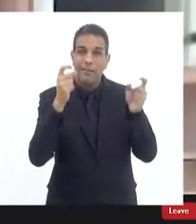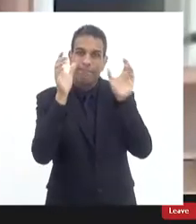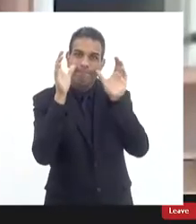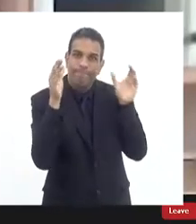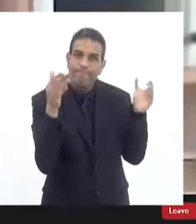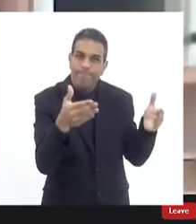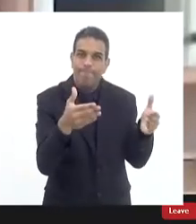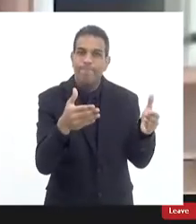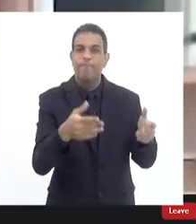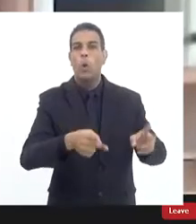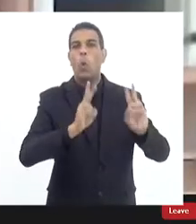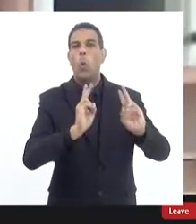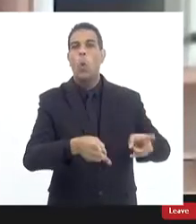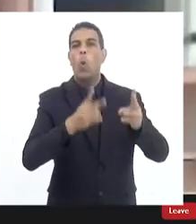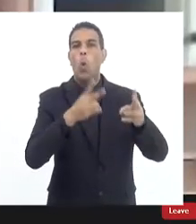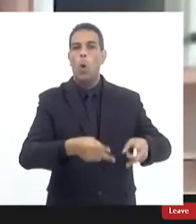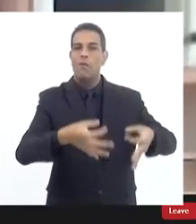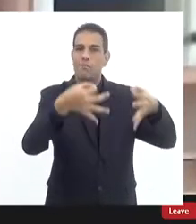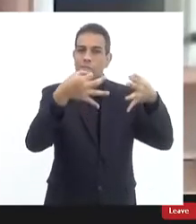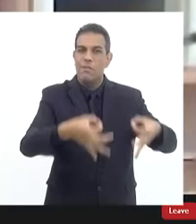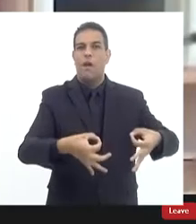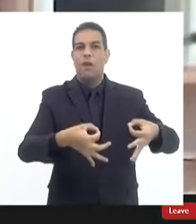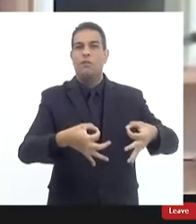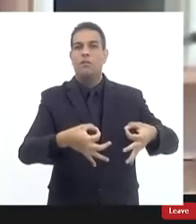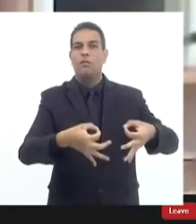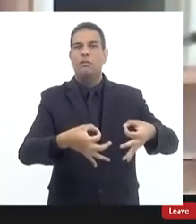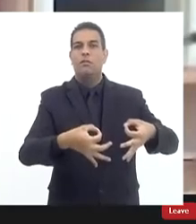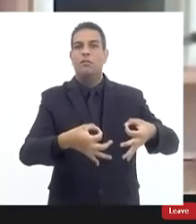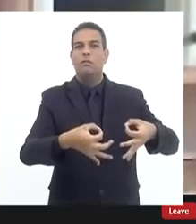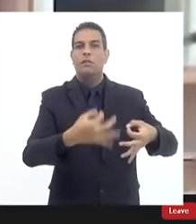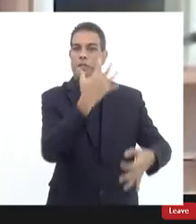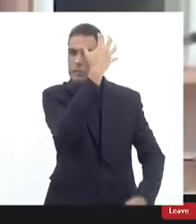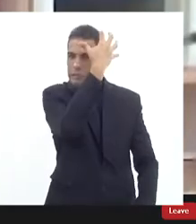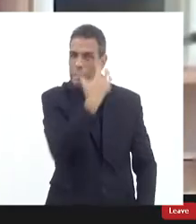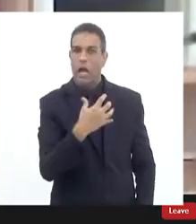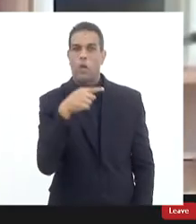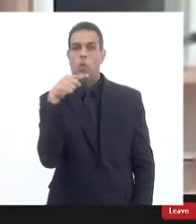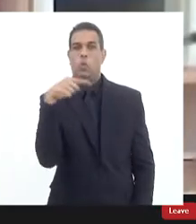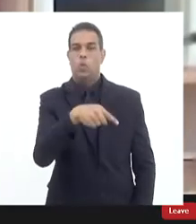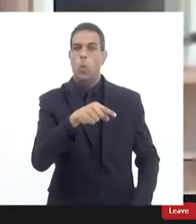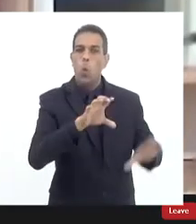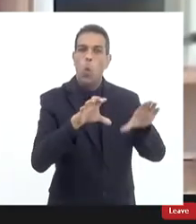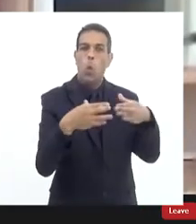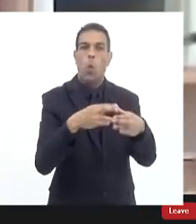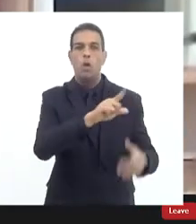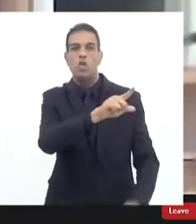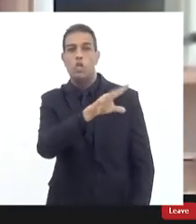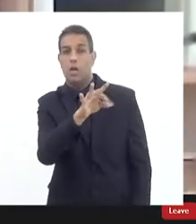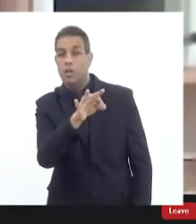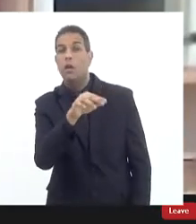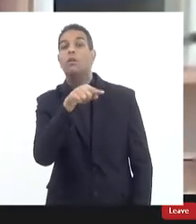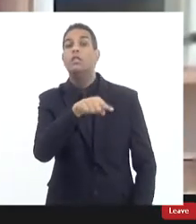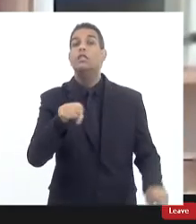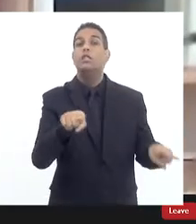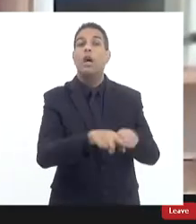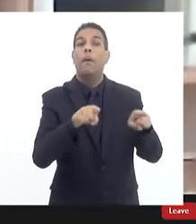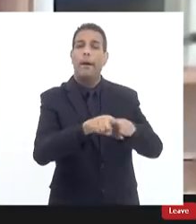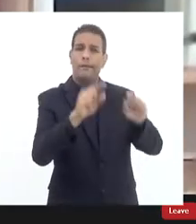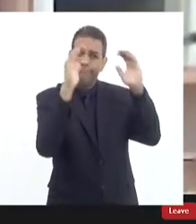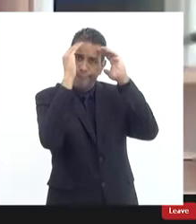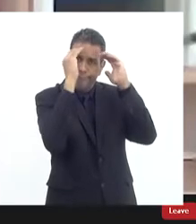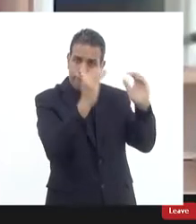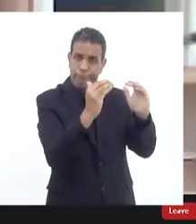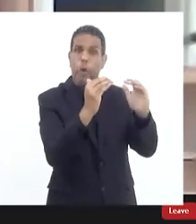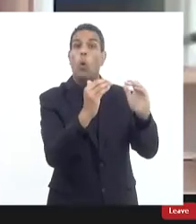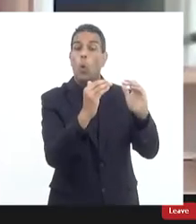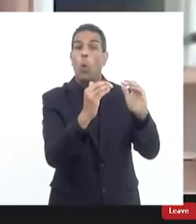manter a lisura da investigação a seriedade o equilíbrio dessa investigação com inclusive o respeito ao